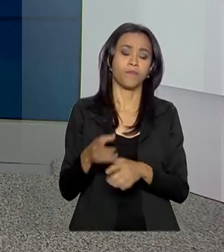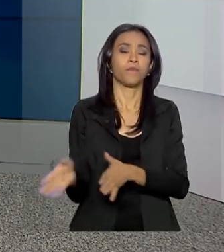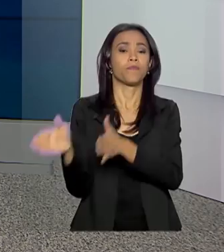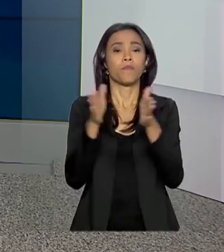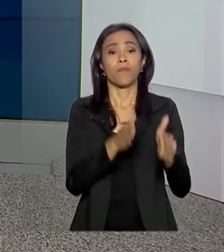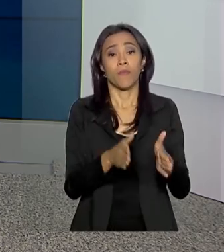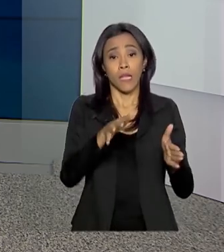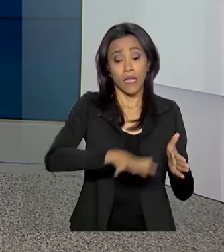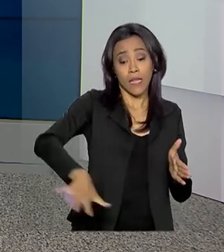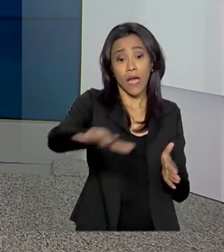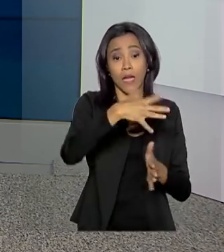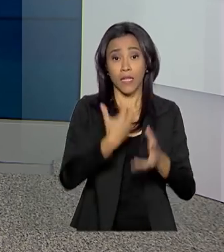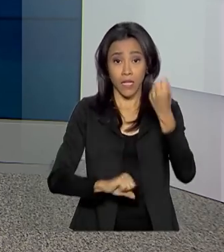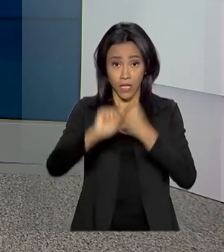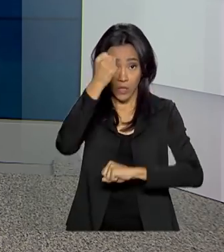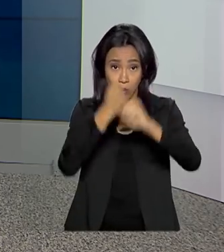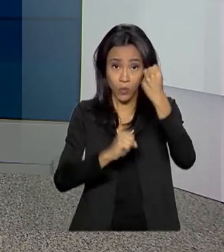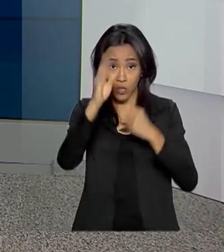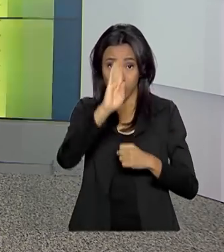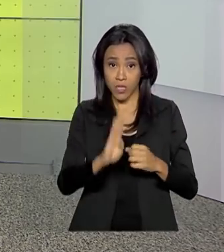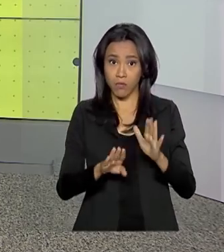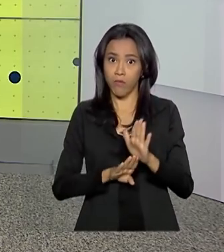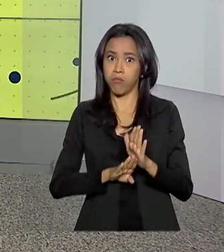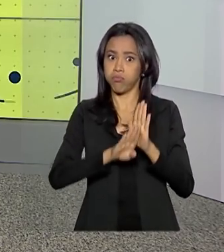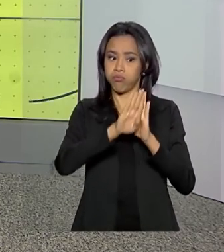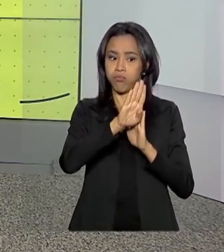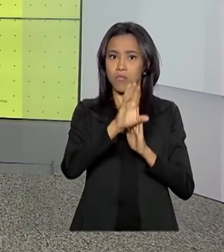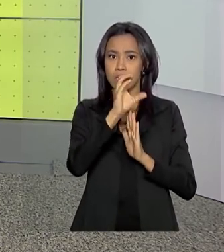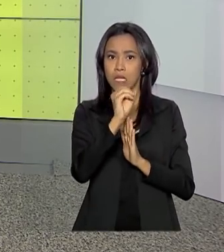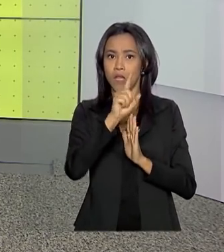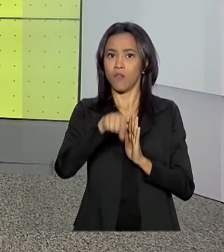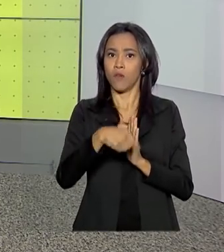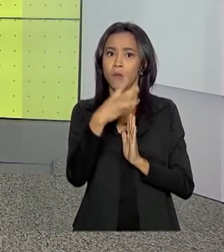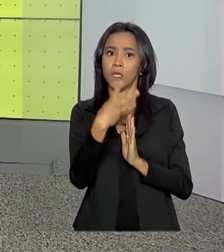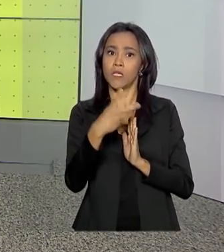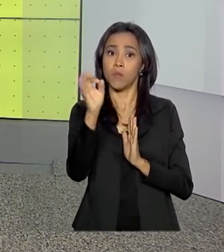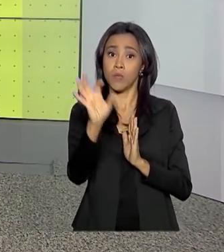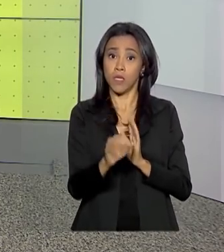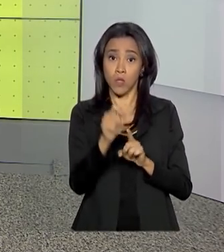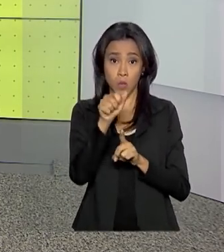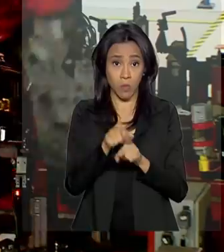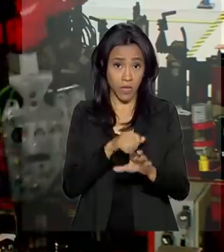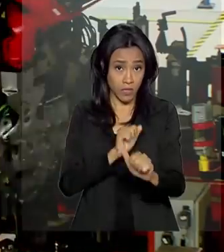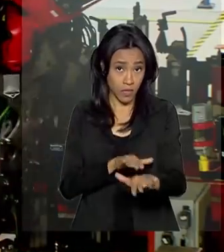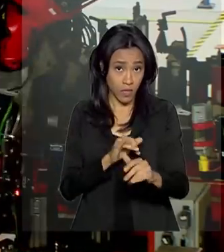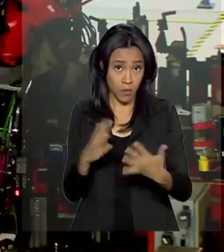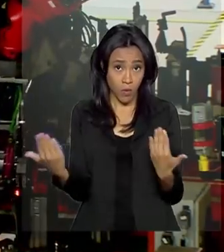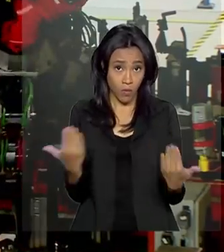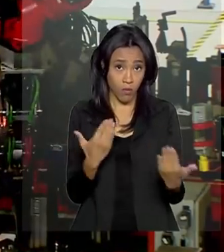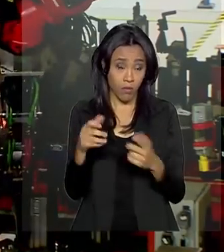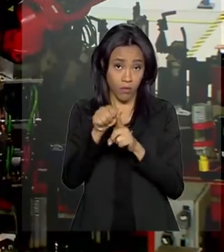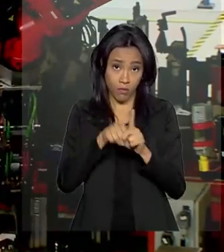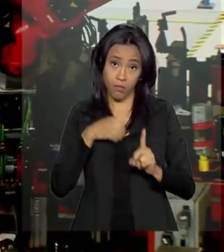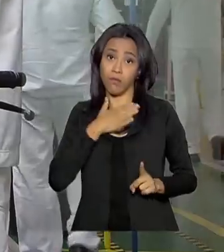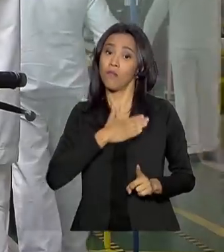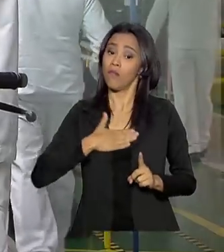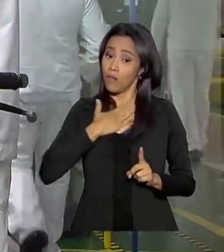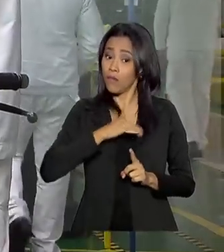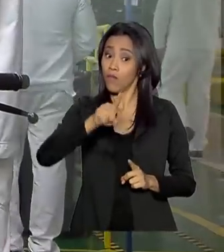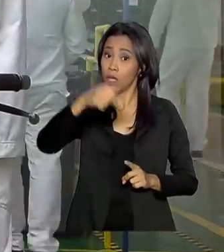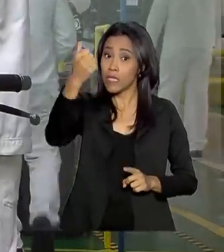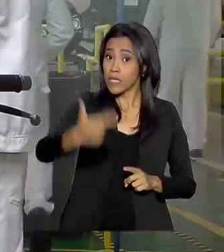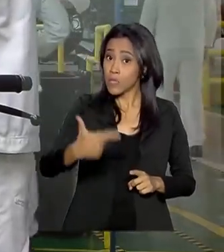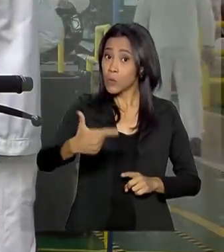industrial no Brasil registrou alta de 0,3% em setembro em comparação a agosto. Essa foi a segunda